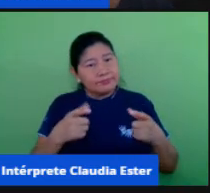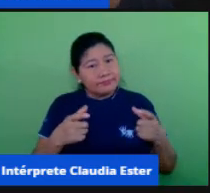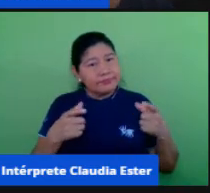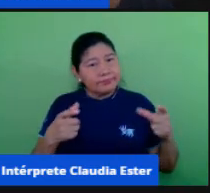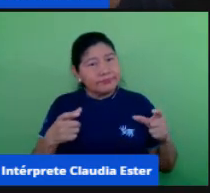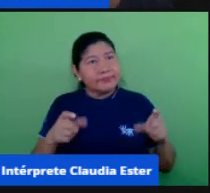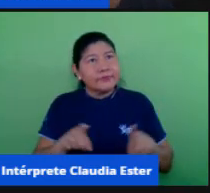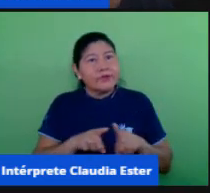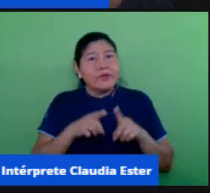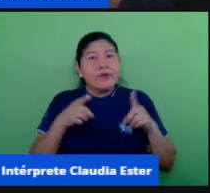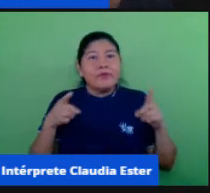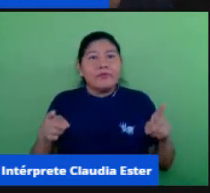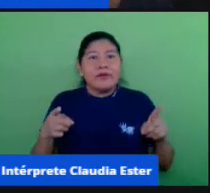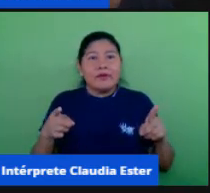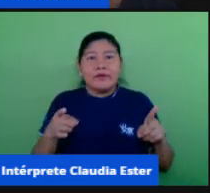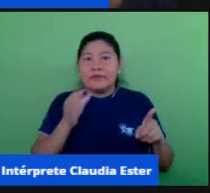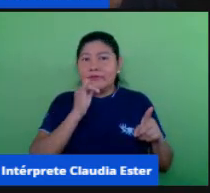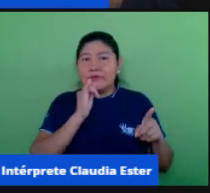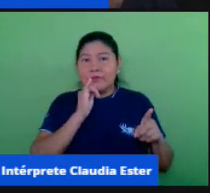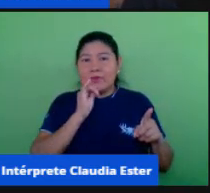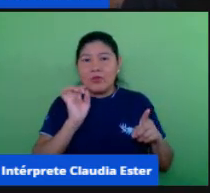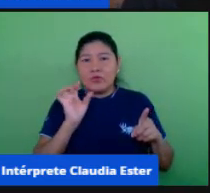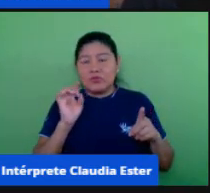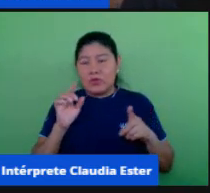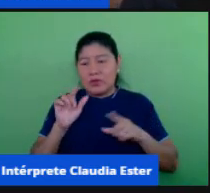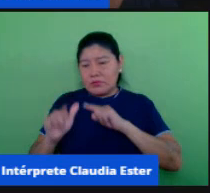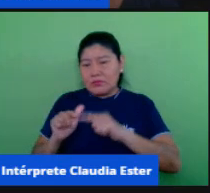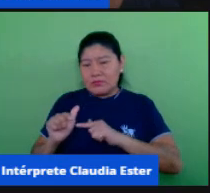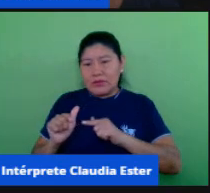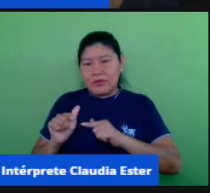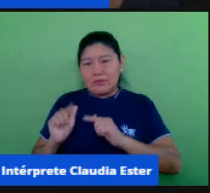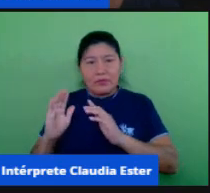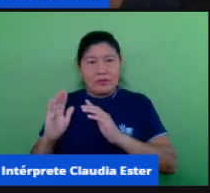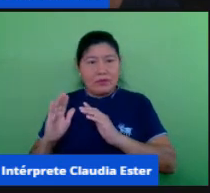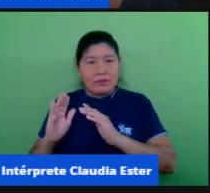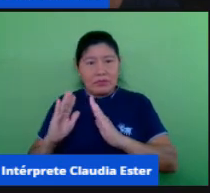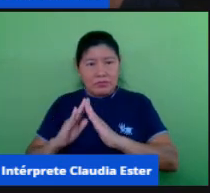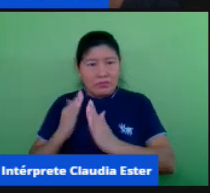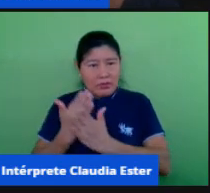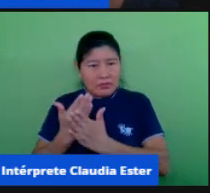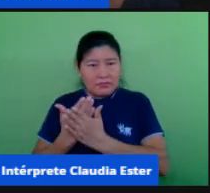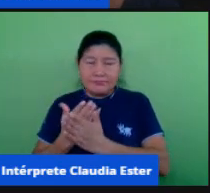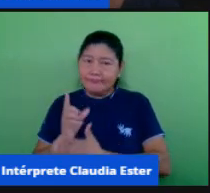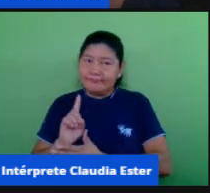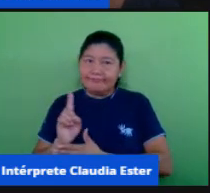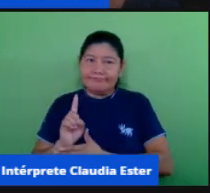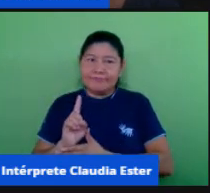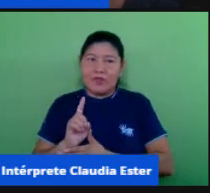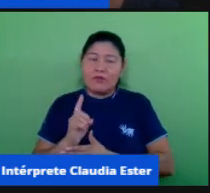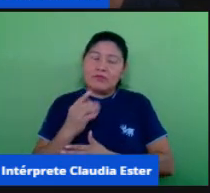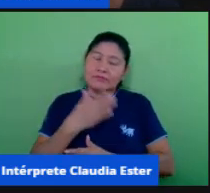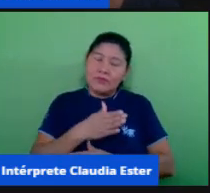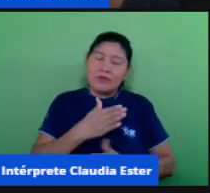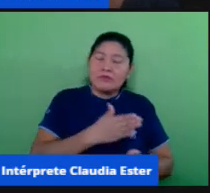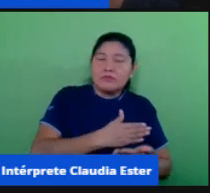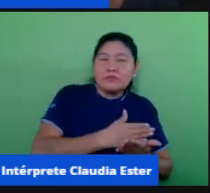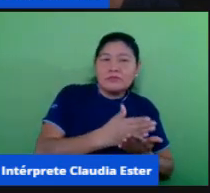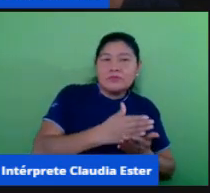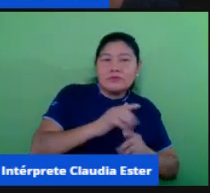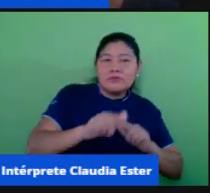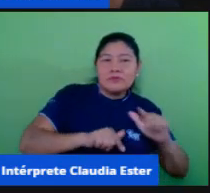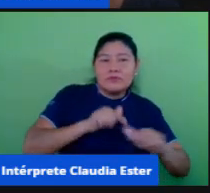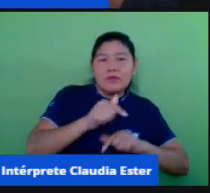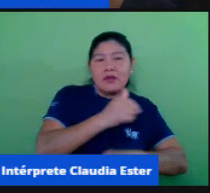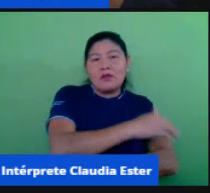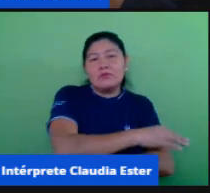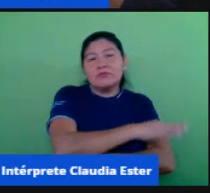só aquele horário da escola trabalhamos o dia todo né desde que nós acordamos até o